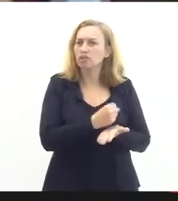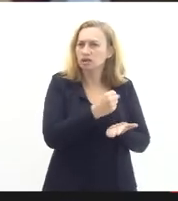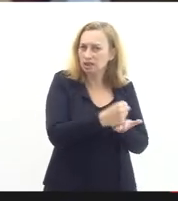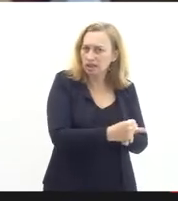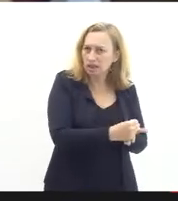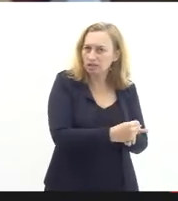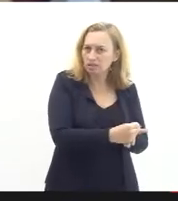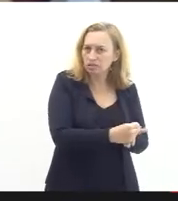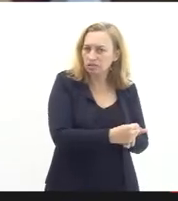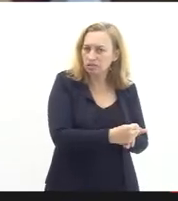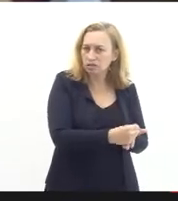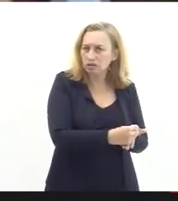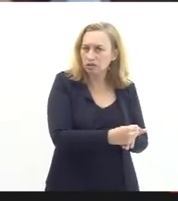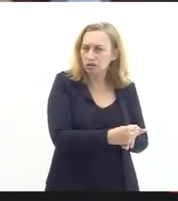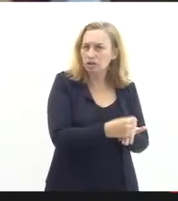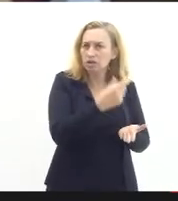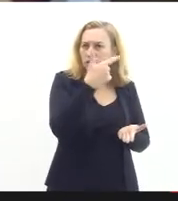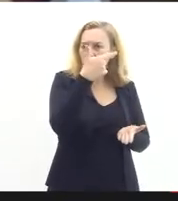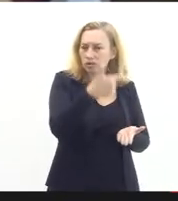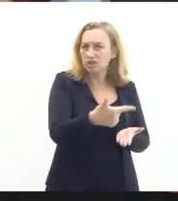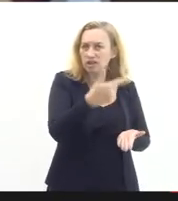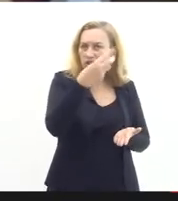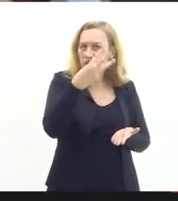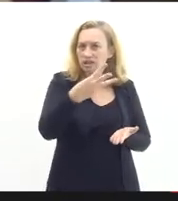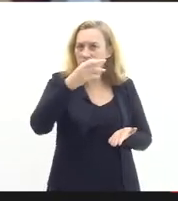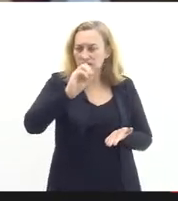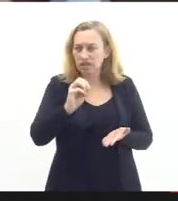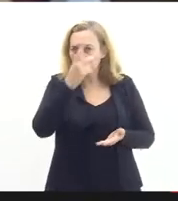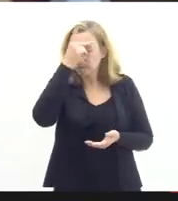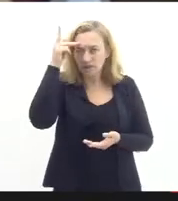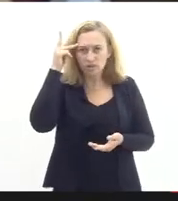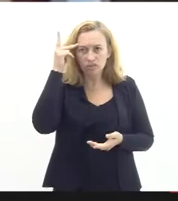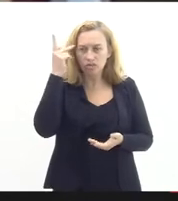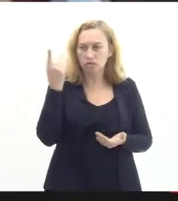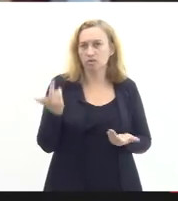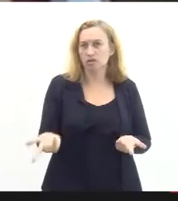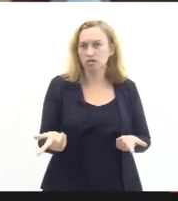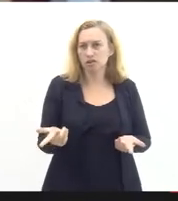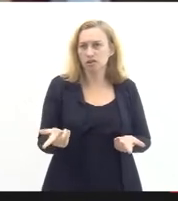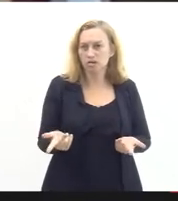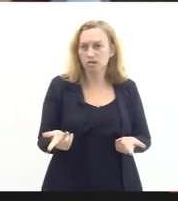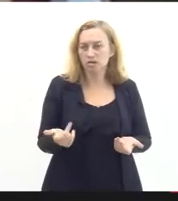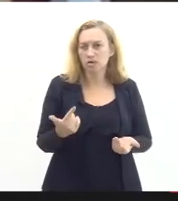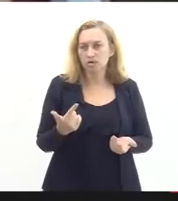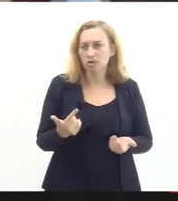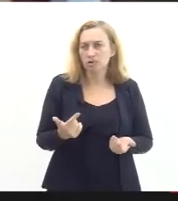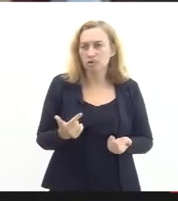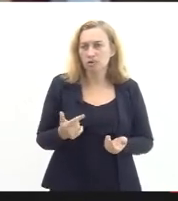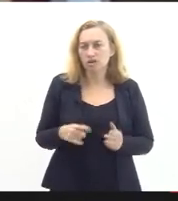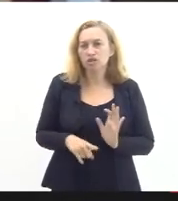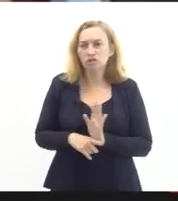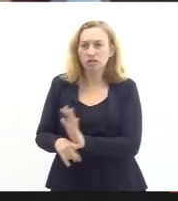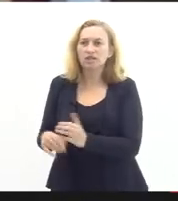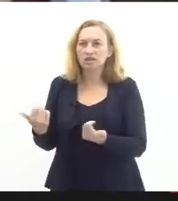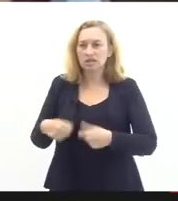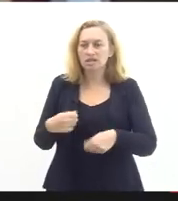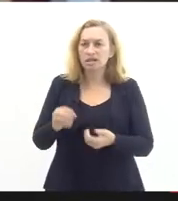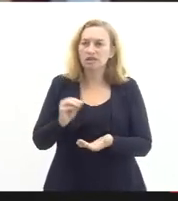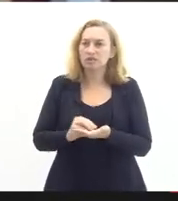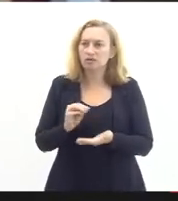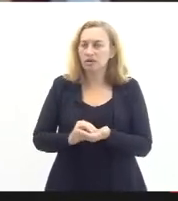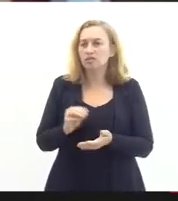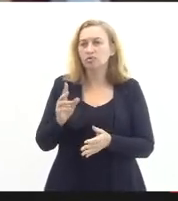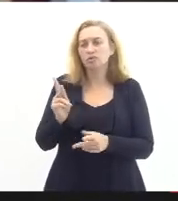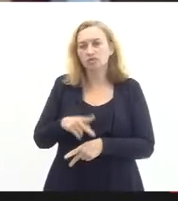de serem contratados cerca de 230 pessoas para suprir uma carência da FITEC e em muitos casos a gente faz um